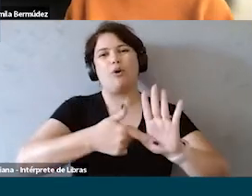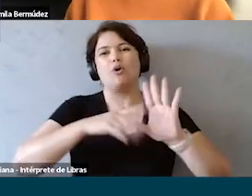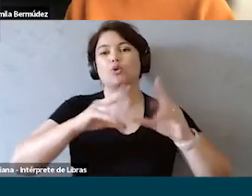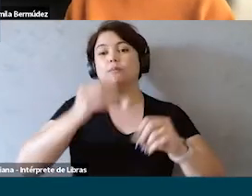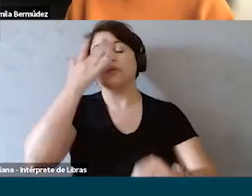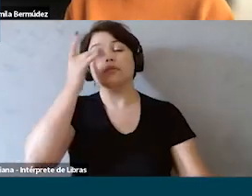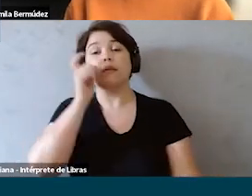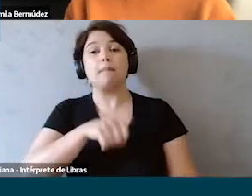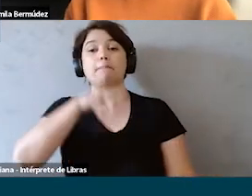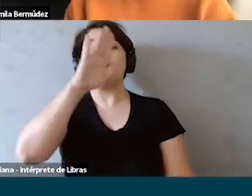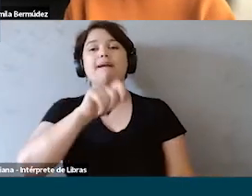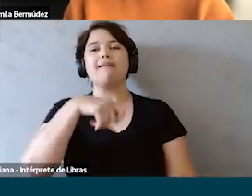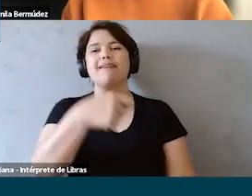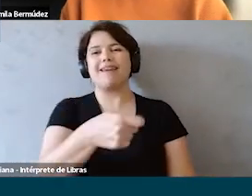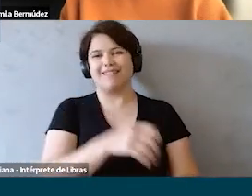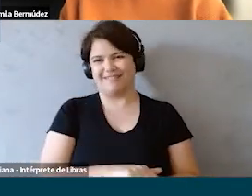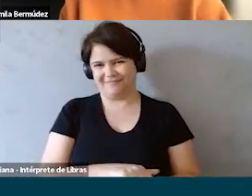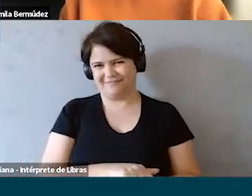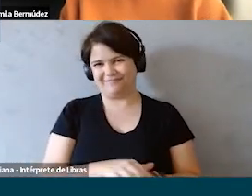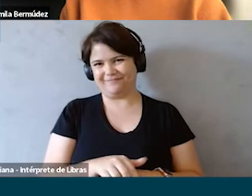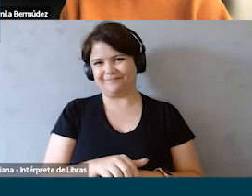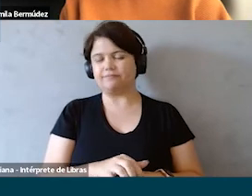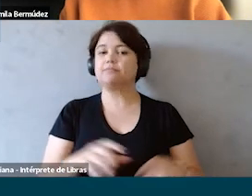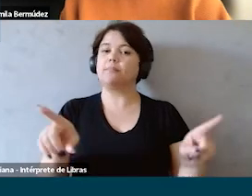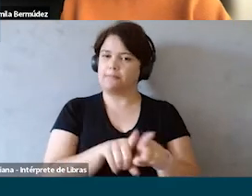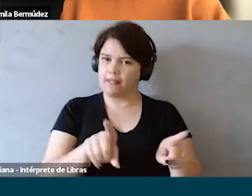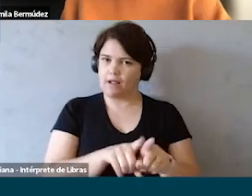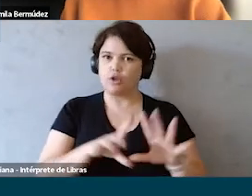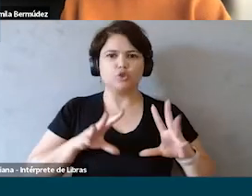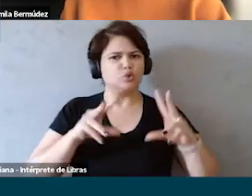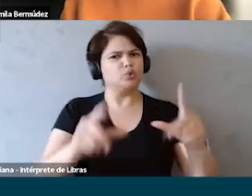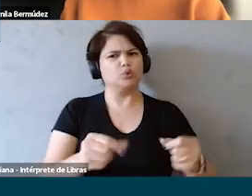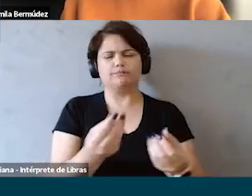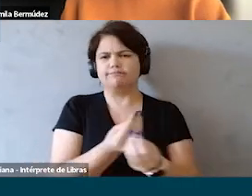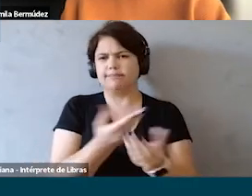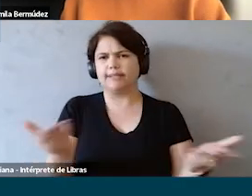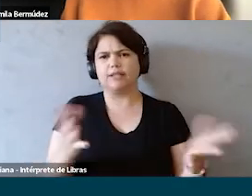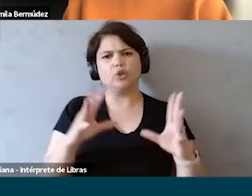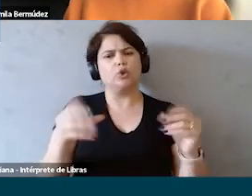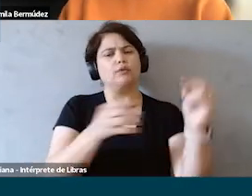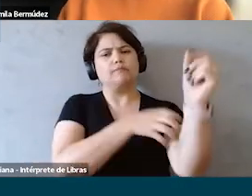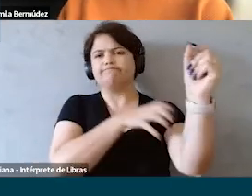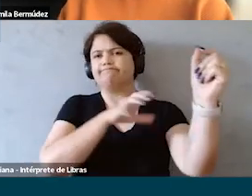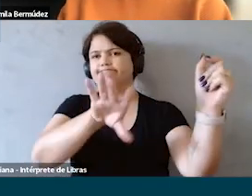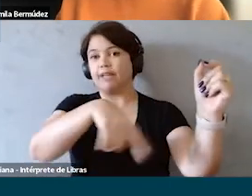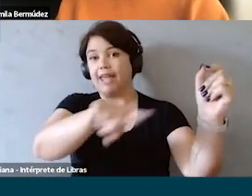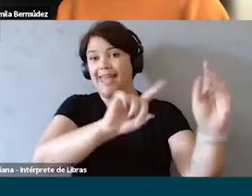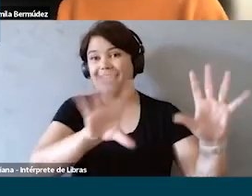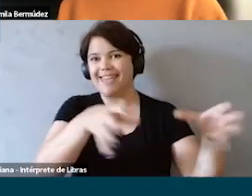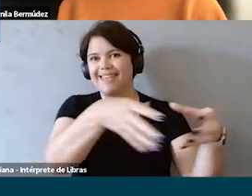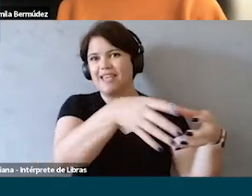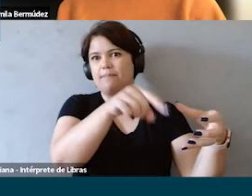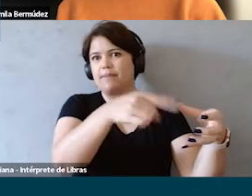também com quem tem mais interesse nisso. E um dos pontos que foi crucial para garantir todas as entregas foi o empoderamento de equipe.